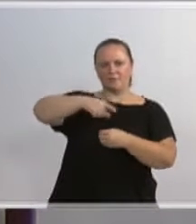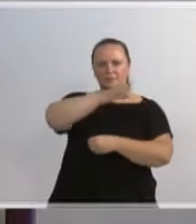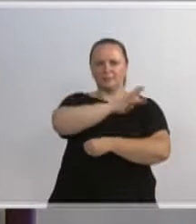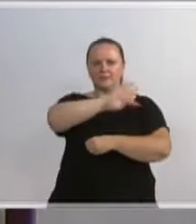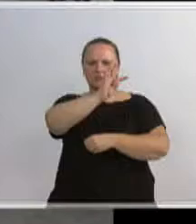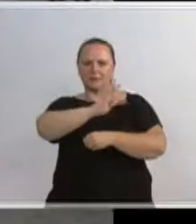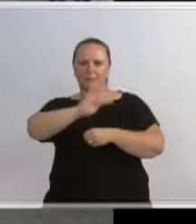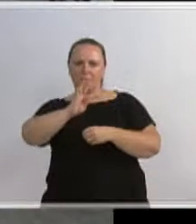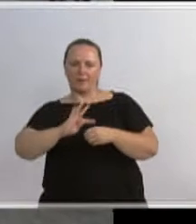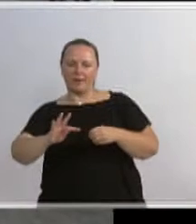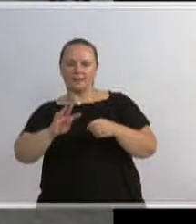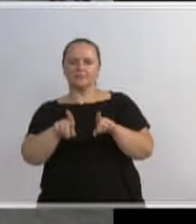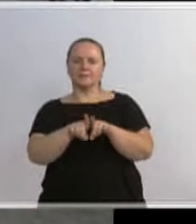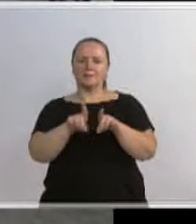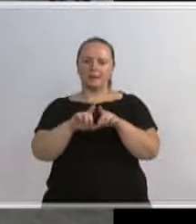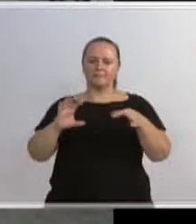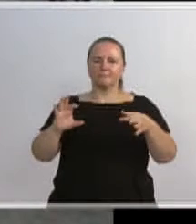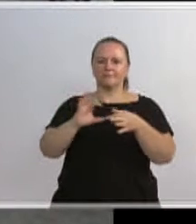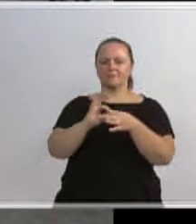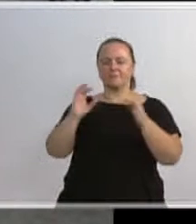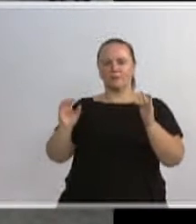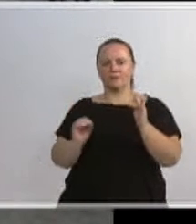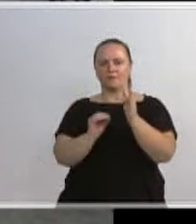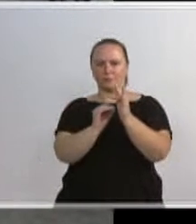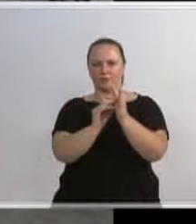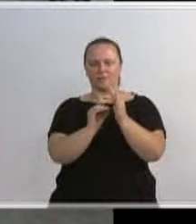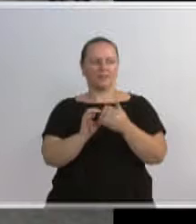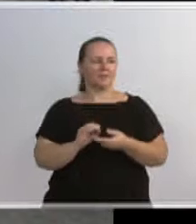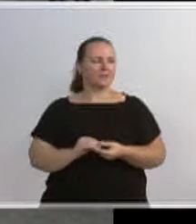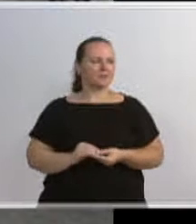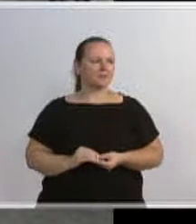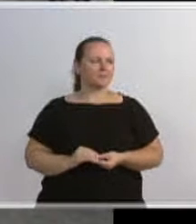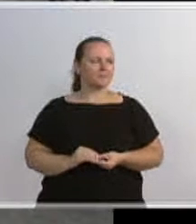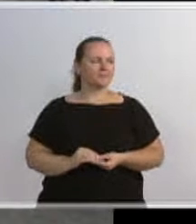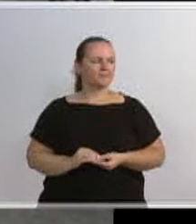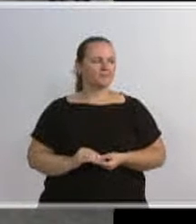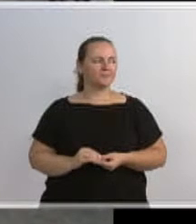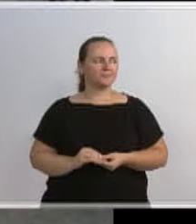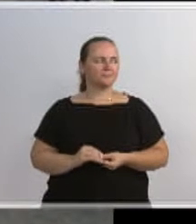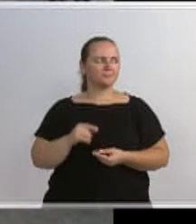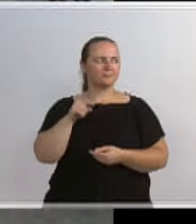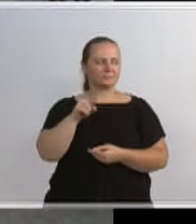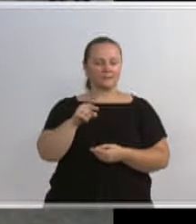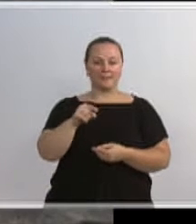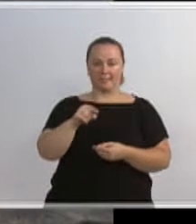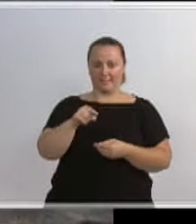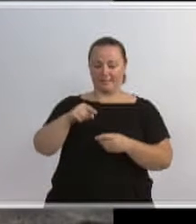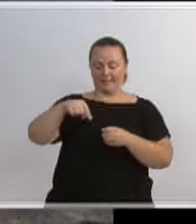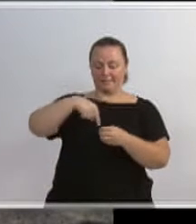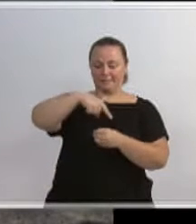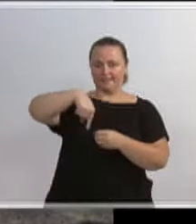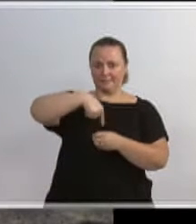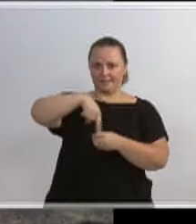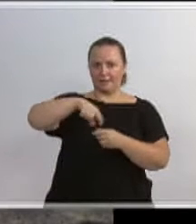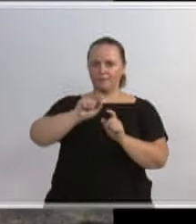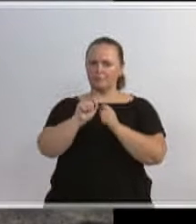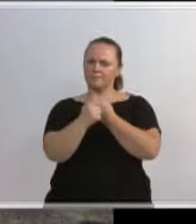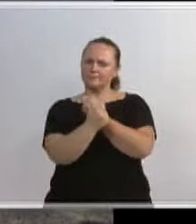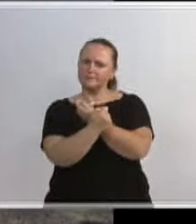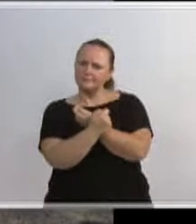passando para os nossos parlamentares e para a comunidade que nos assiste, aquilo lá está em fase de adaptação.